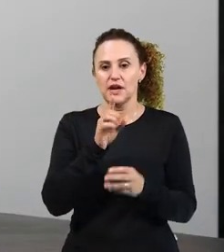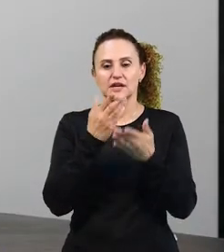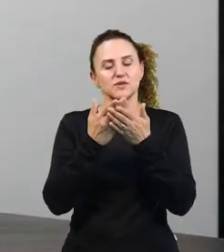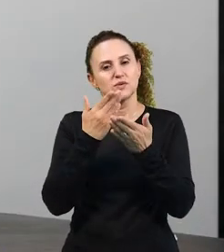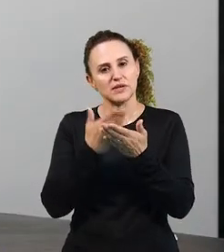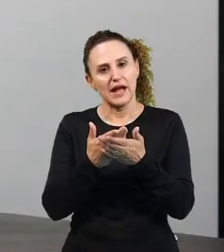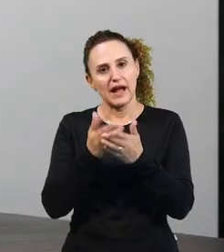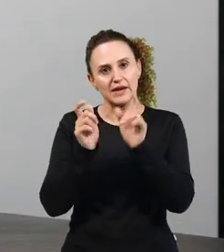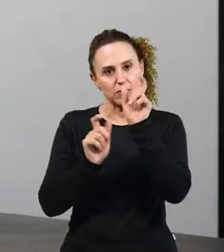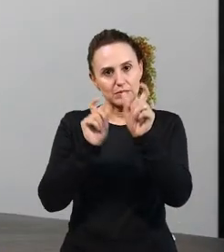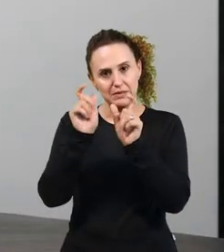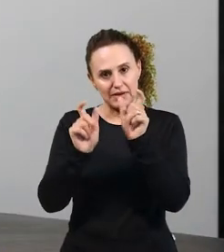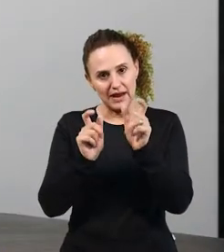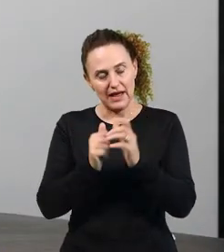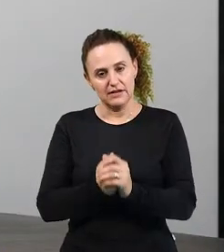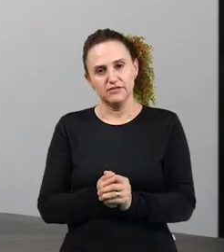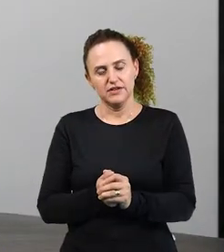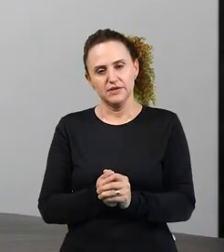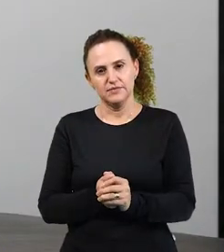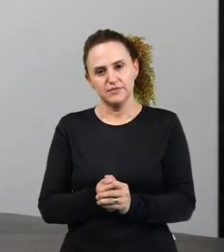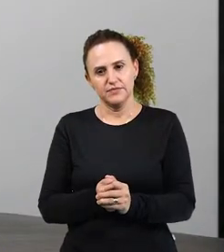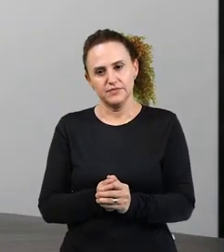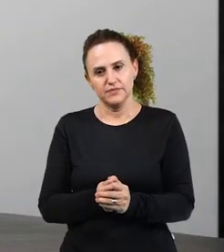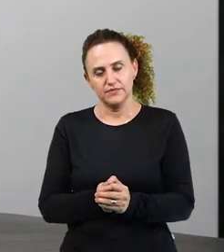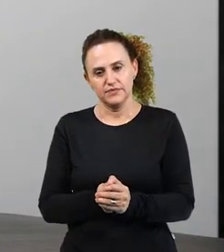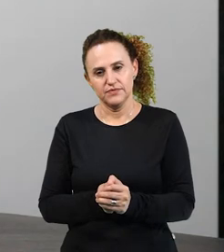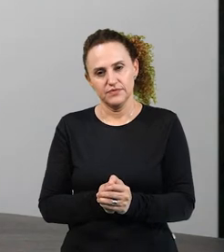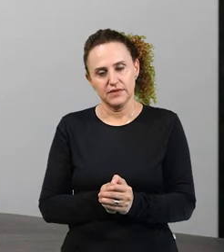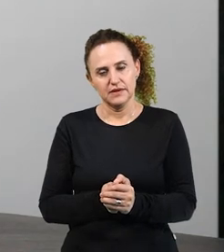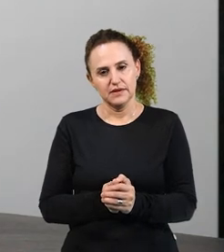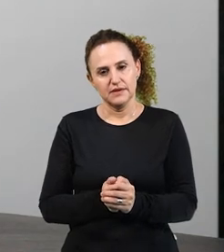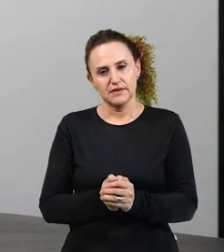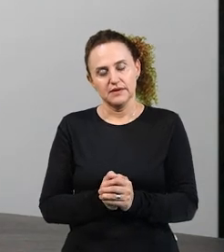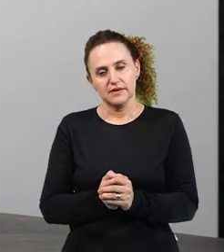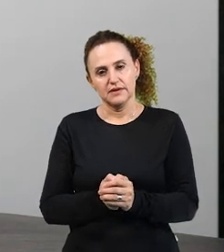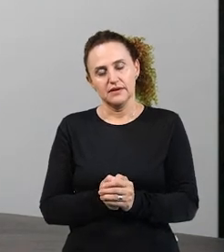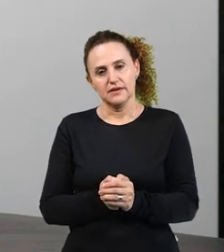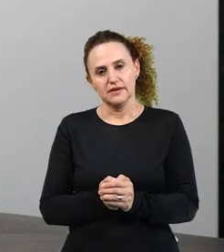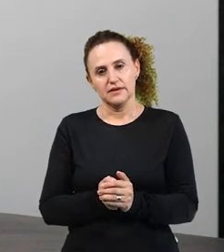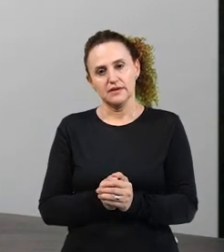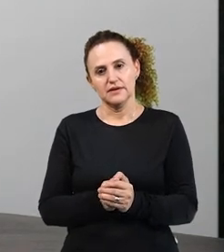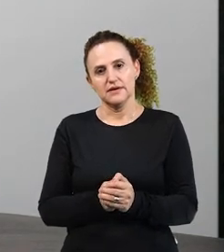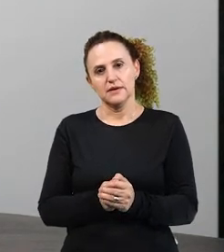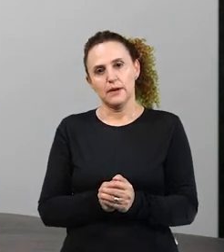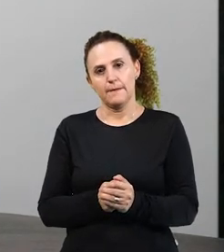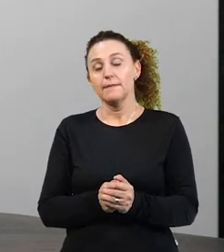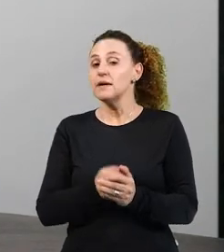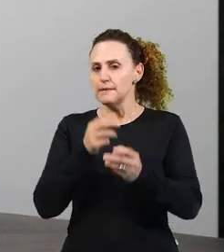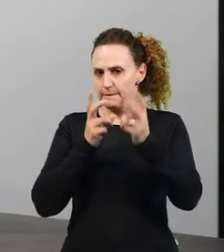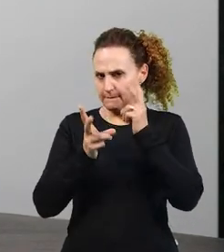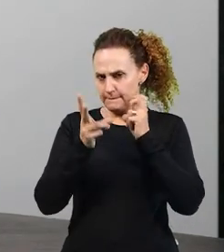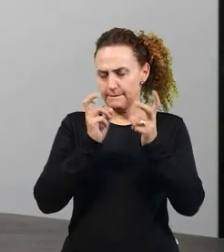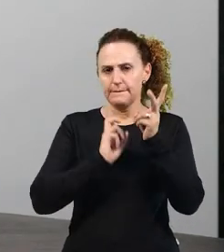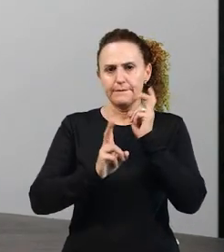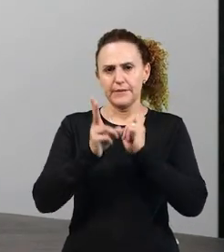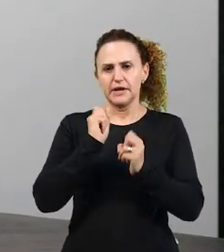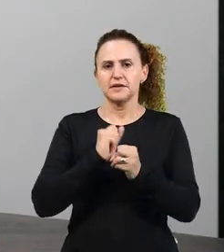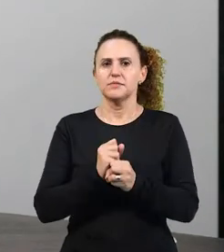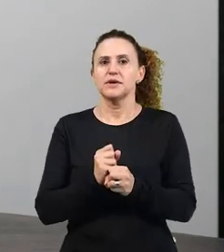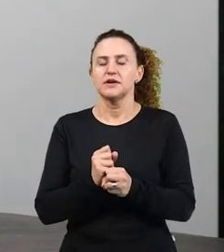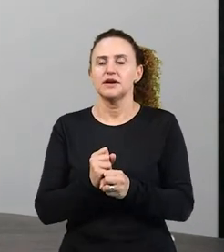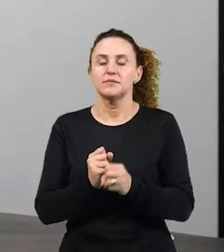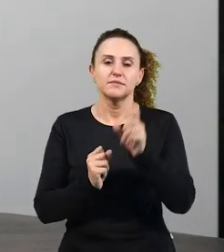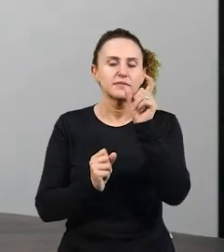e pedir para o seu aluno classificar sem contextualizar essa palavra. Tá? Então, perceberam que uma mesma